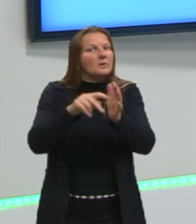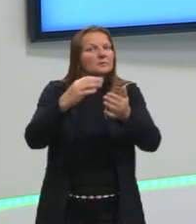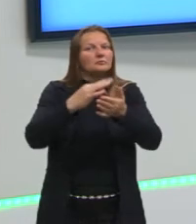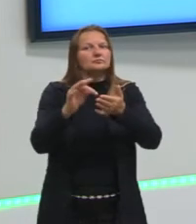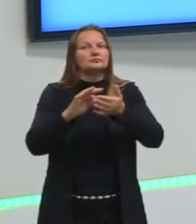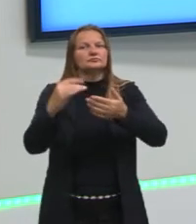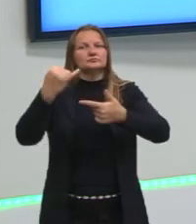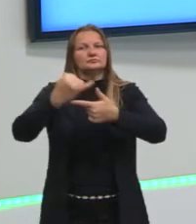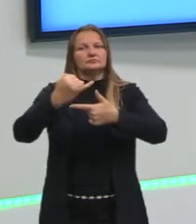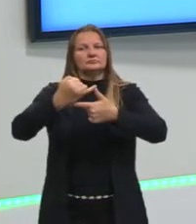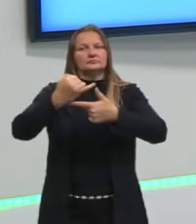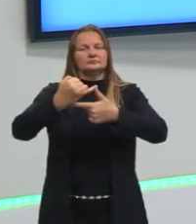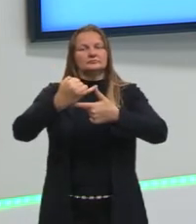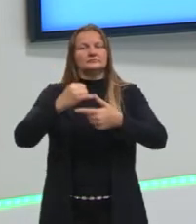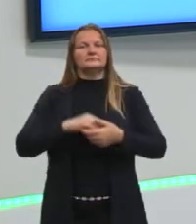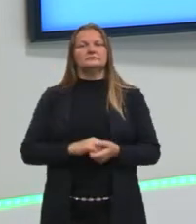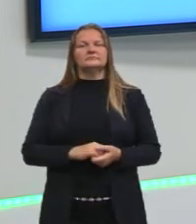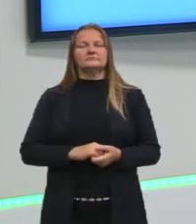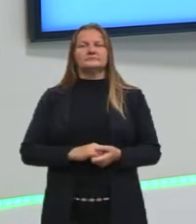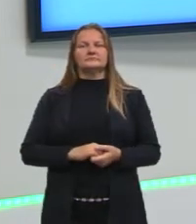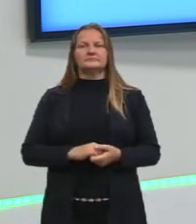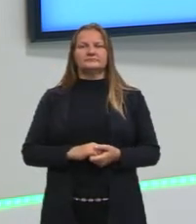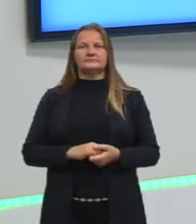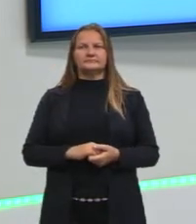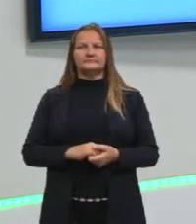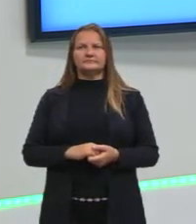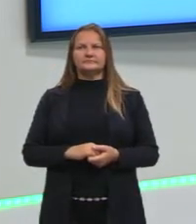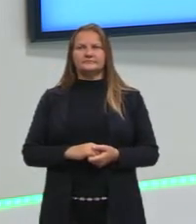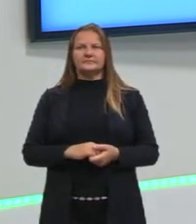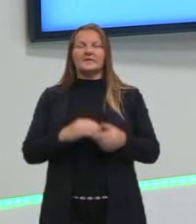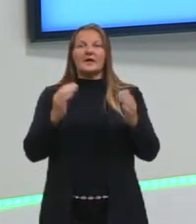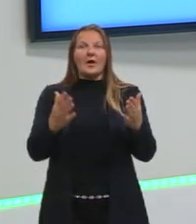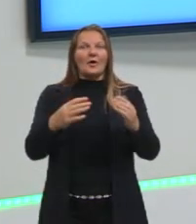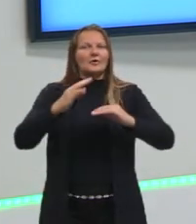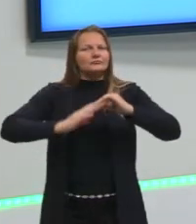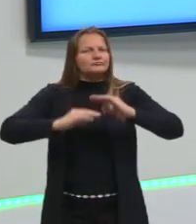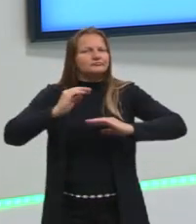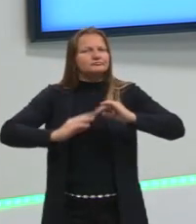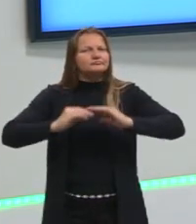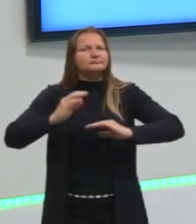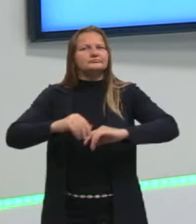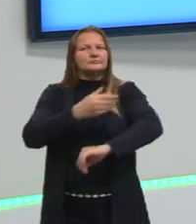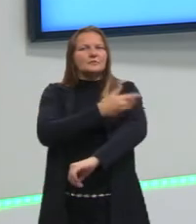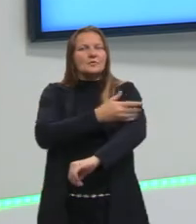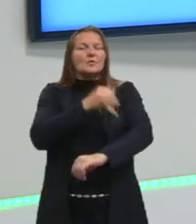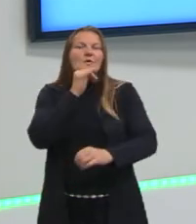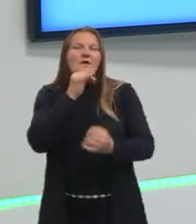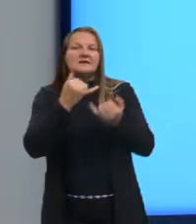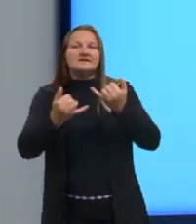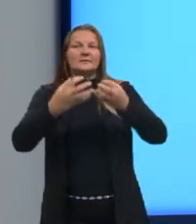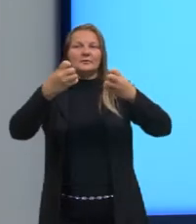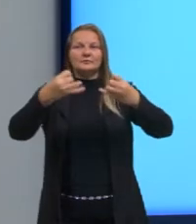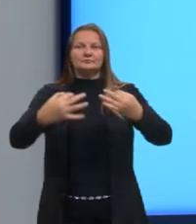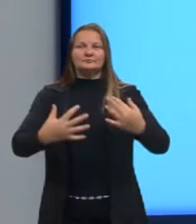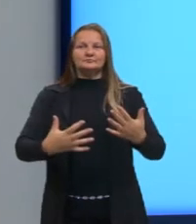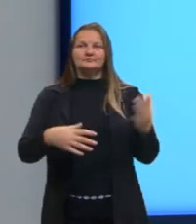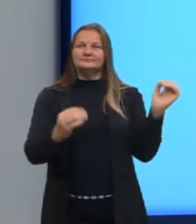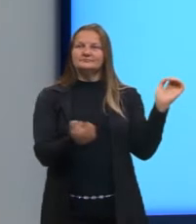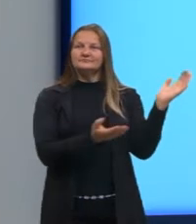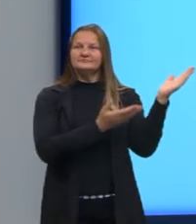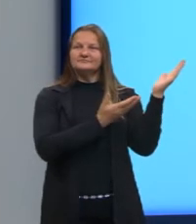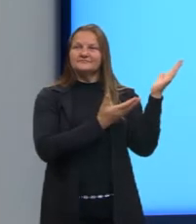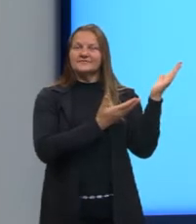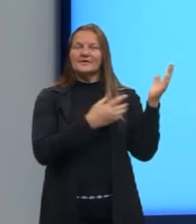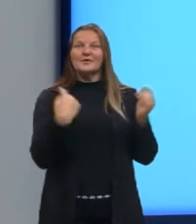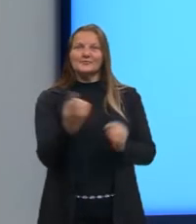hipotenusa. Então, eu trouxe aqui para a gente trabalhar um pouquinho um exemplo, onde nós vamos calcular a